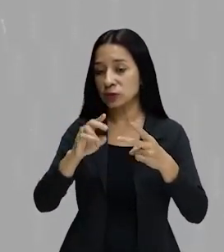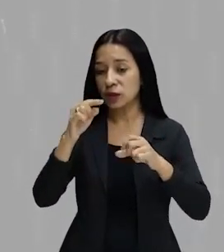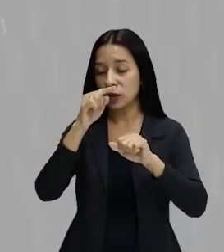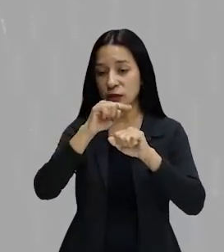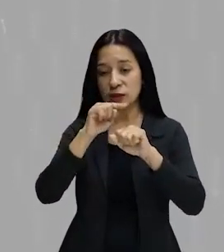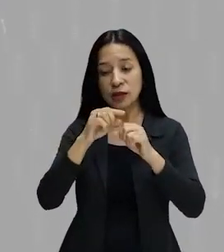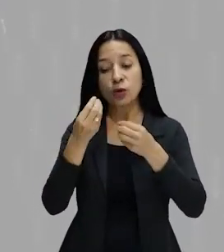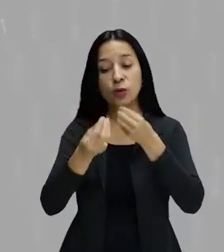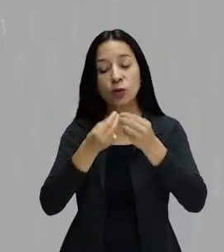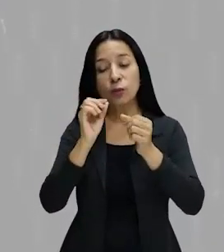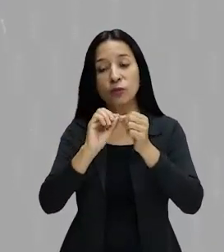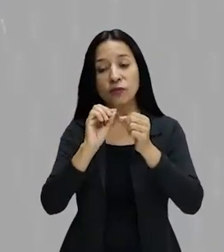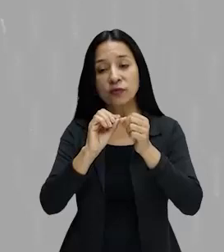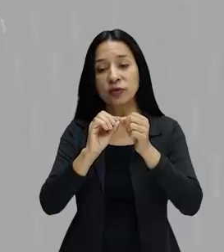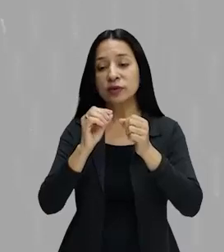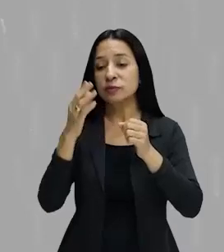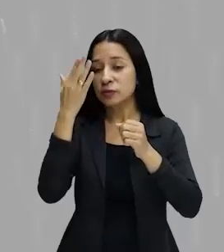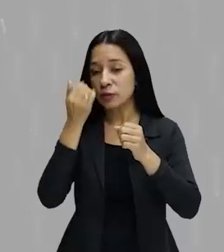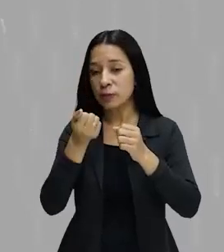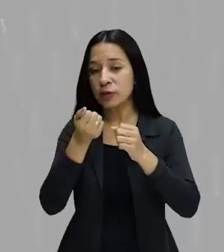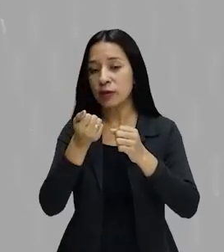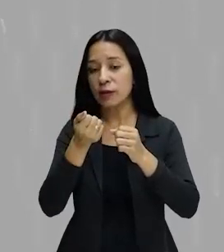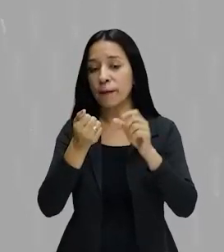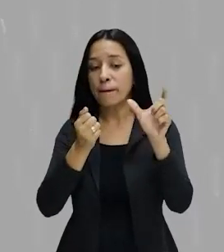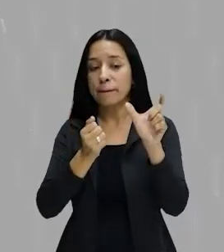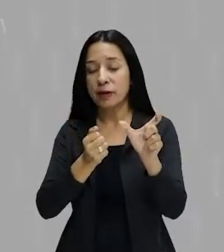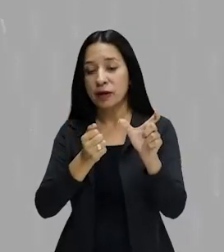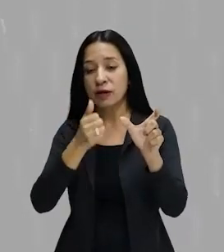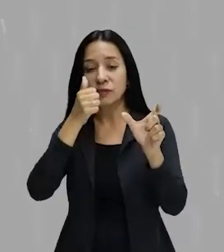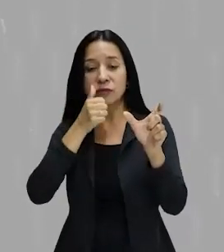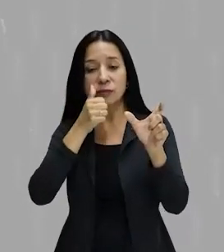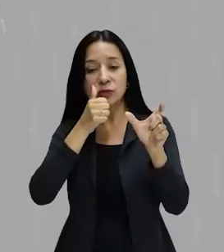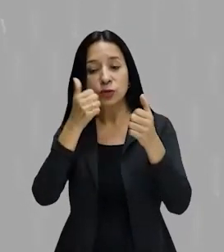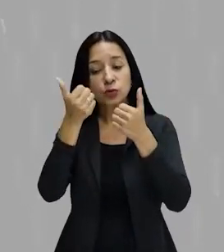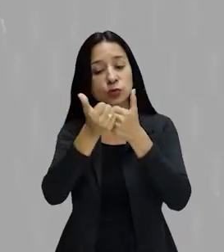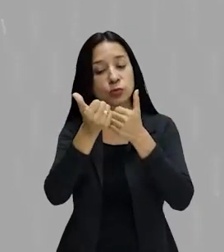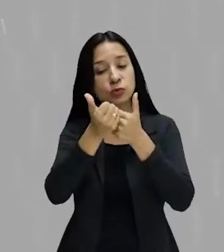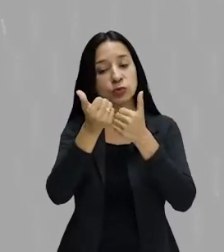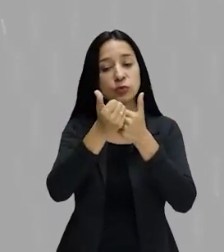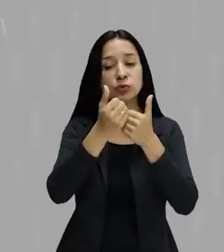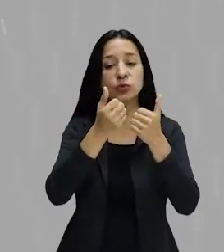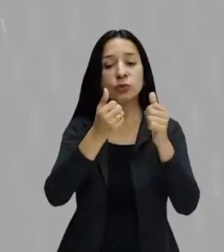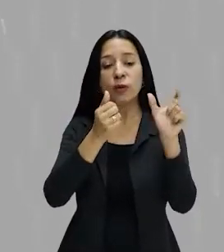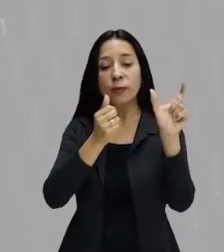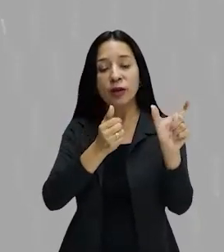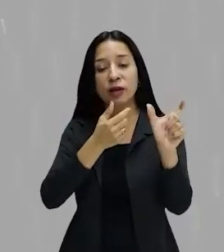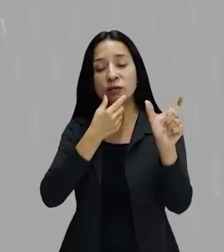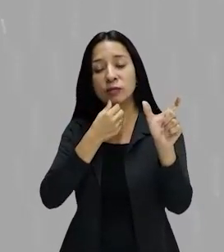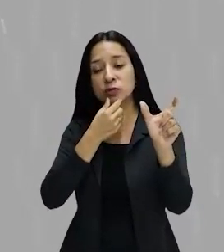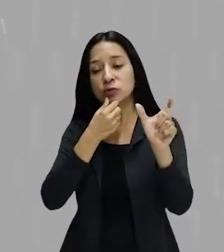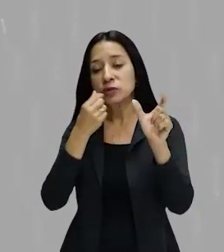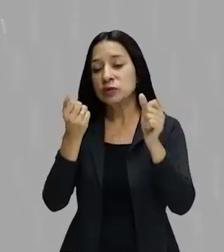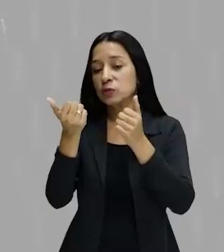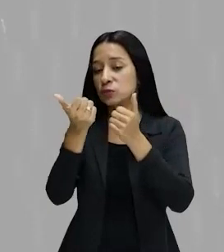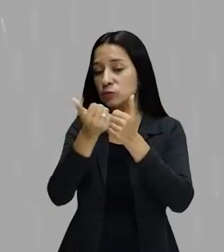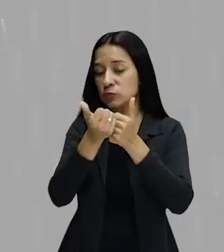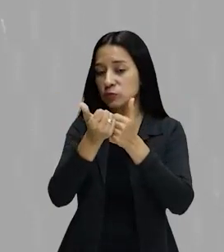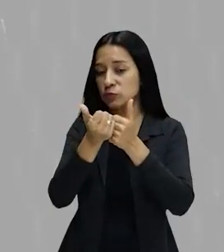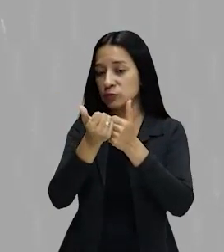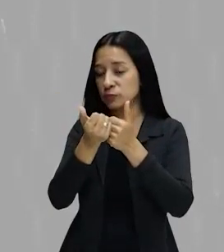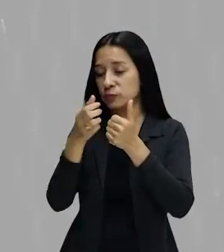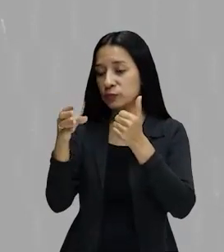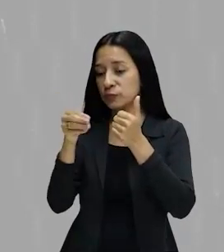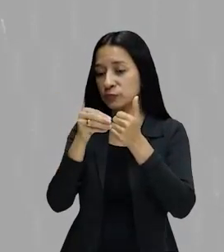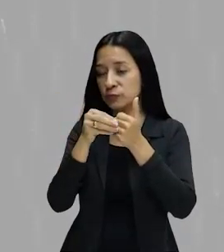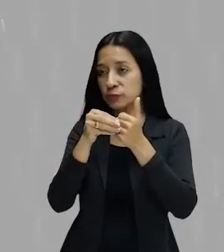que eu faço para saber? Eu pego a palavra feminina, substituo por uma masculina, no caso, eu até dei em aula